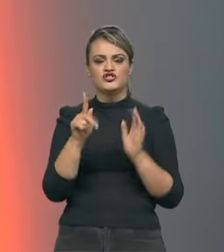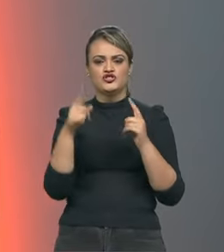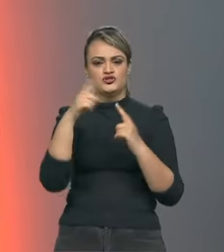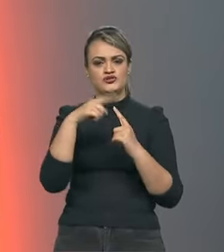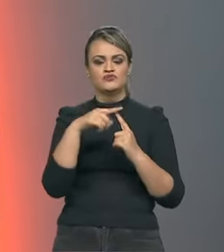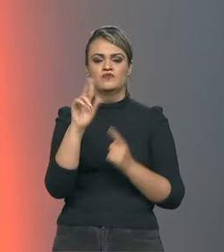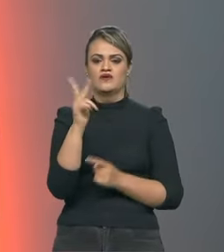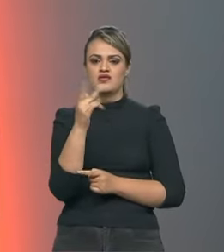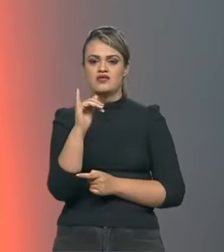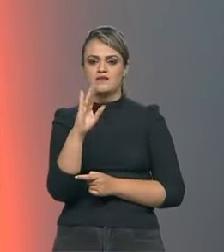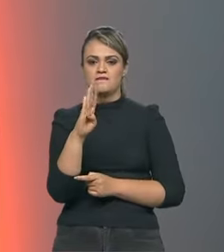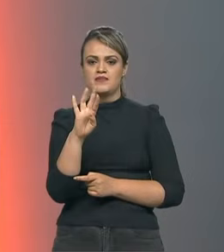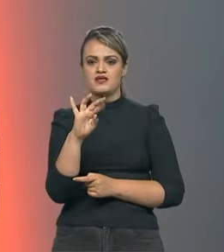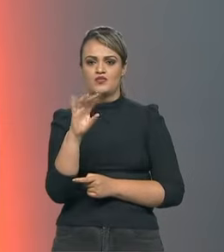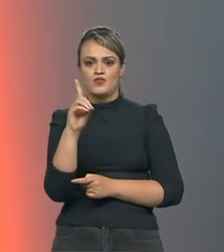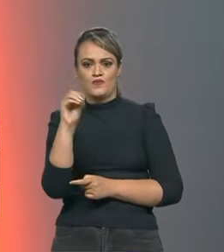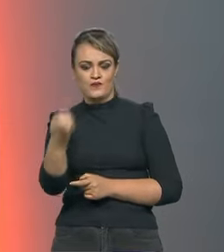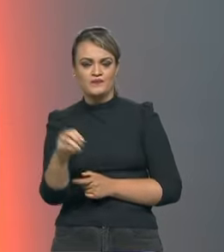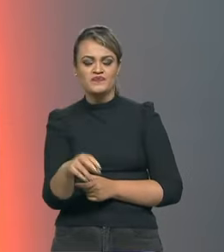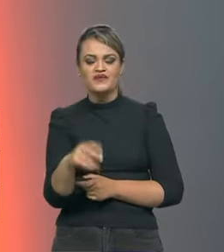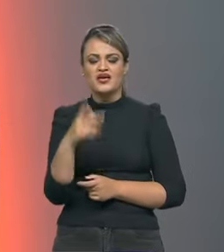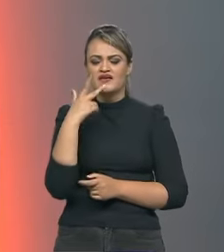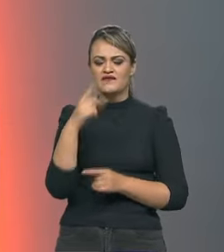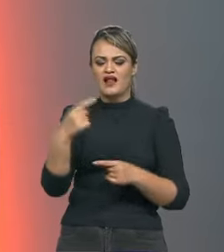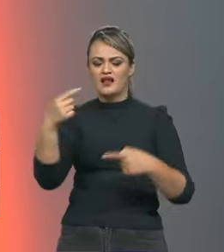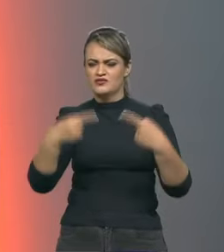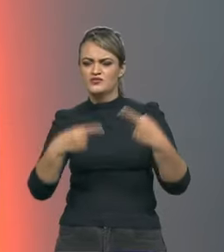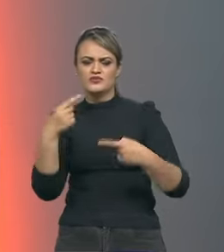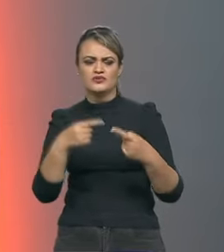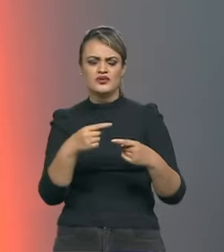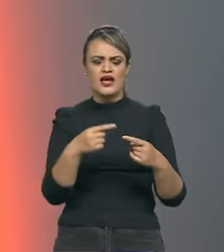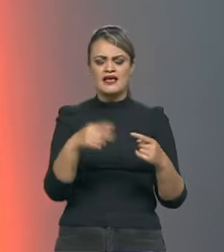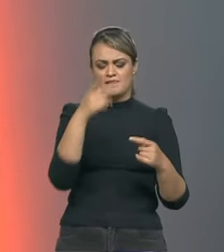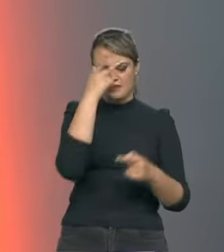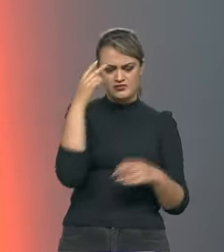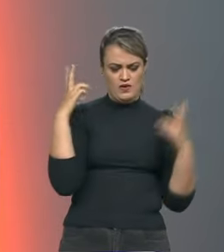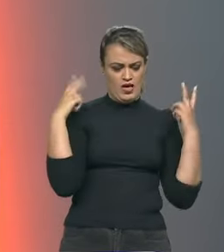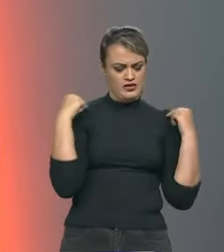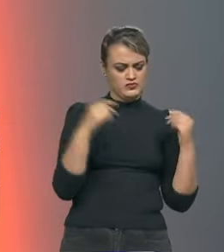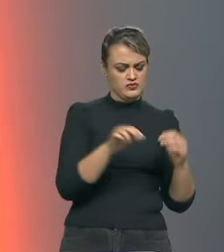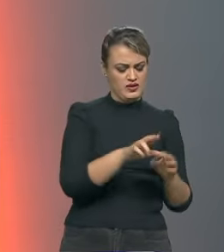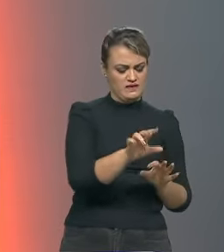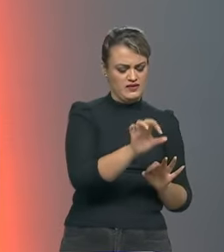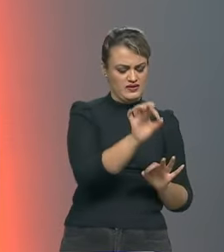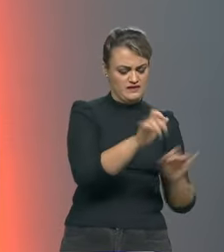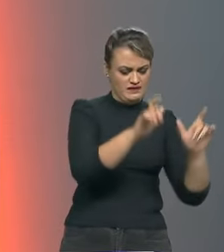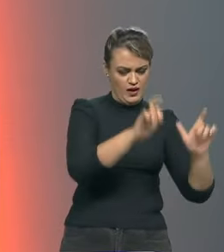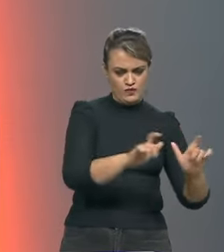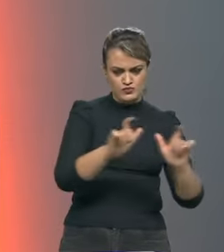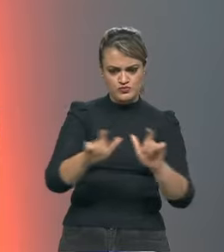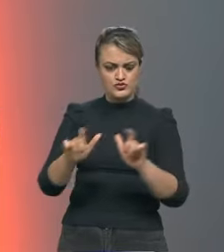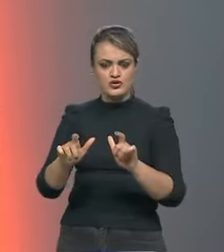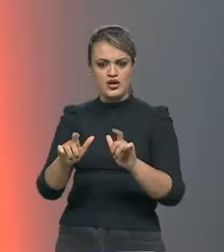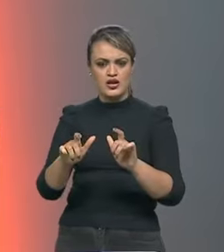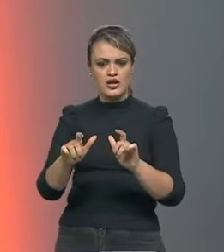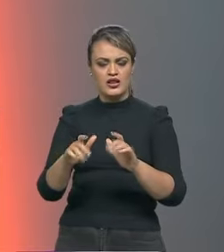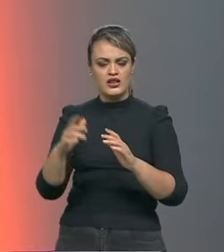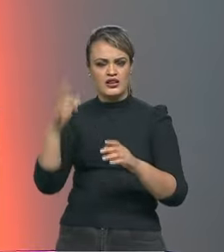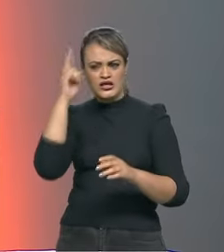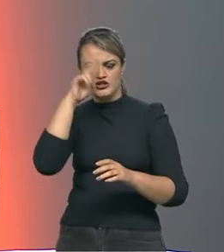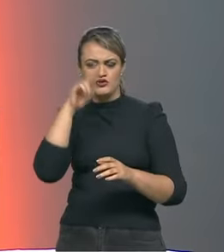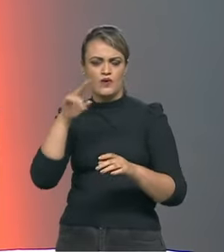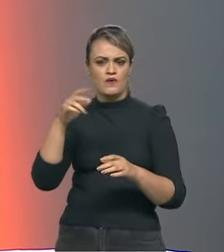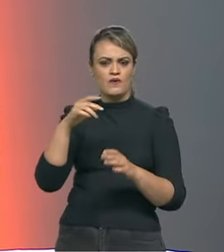constantemente há essa discussão de que em que posição cada piloto ocupa na história. A gente tem recordes